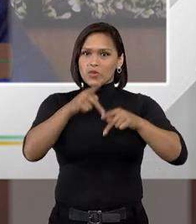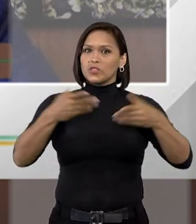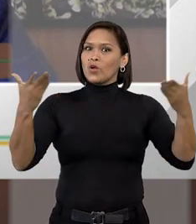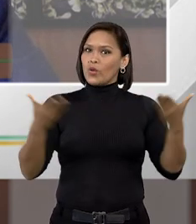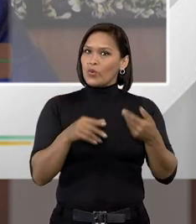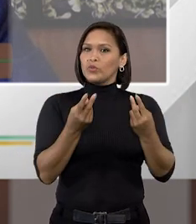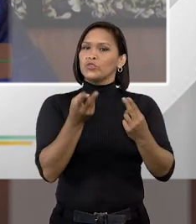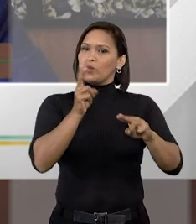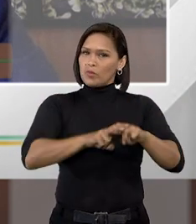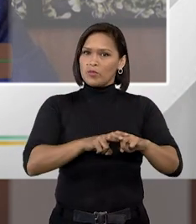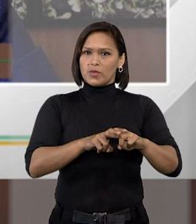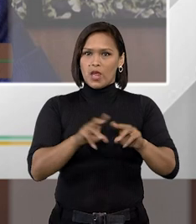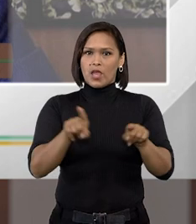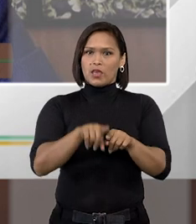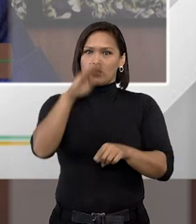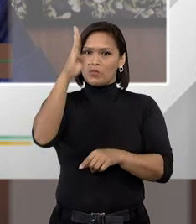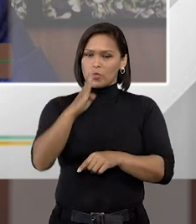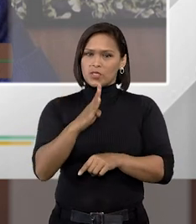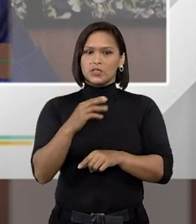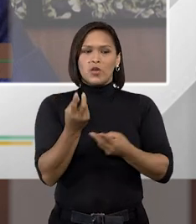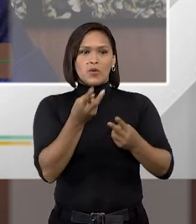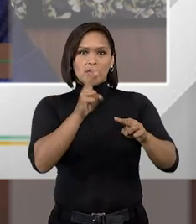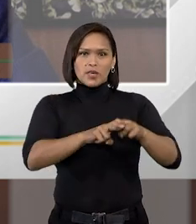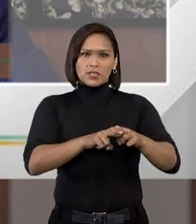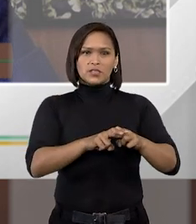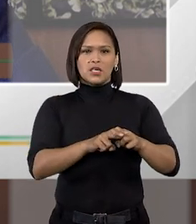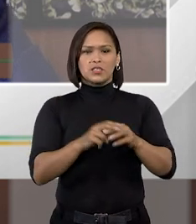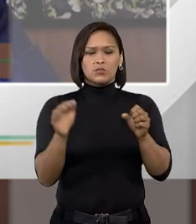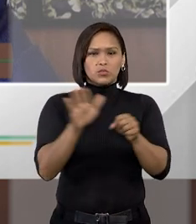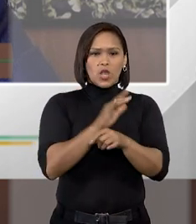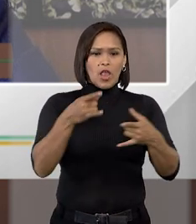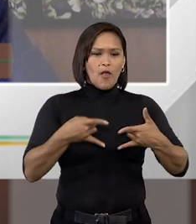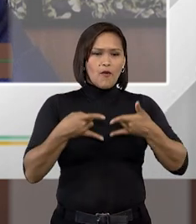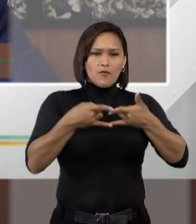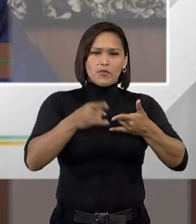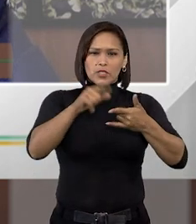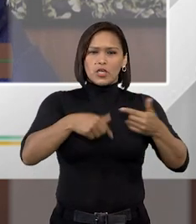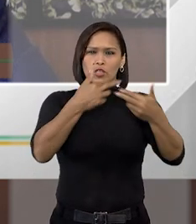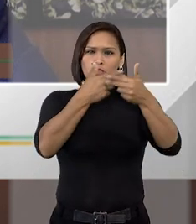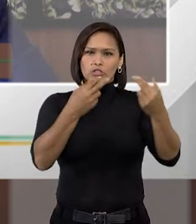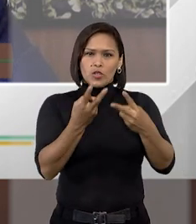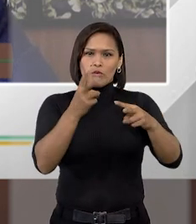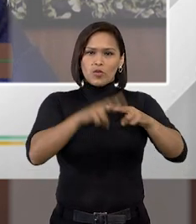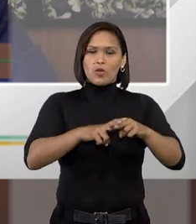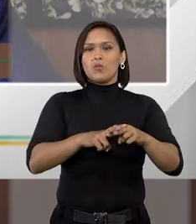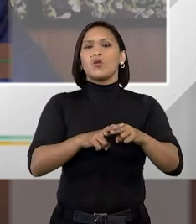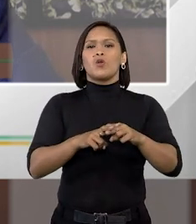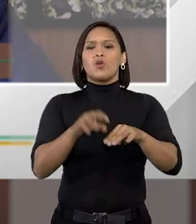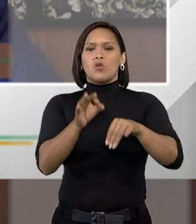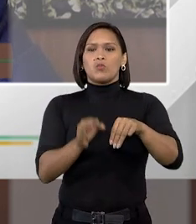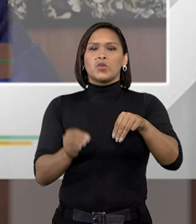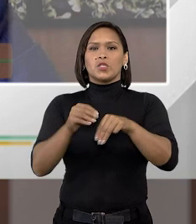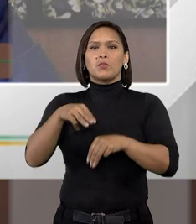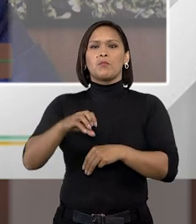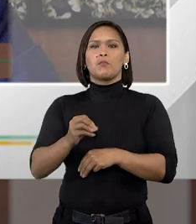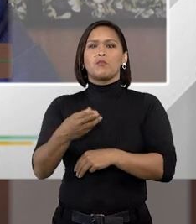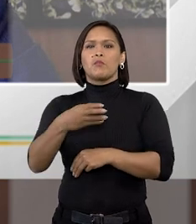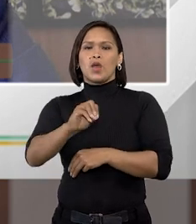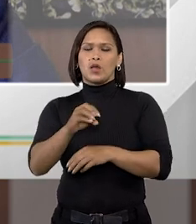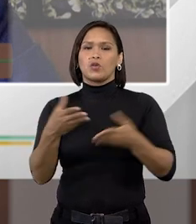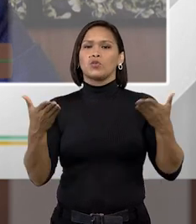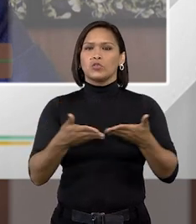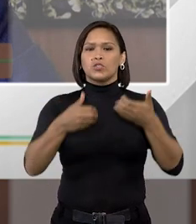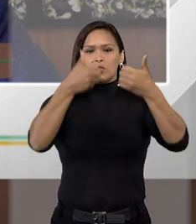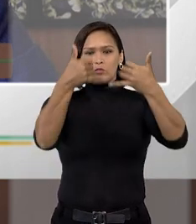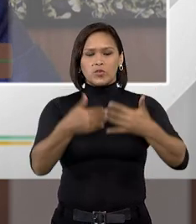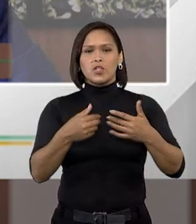hoje em dia é encarcerada. E encarcerada nessas masmorras medievais, como o ministro Marco Aurélio já se referiu ao